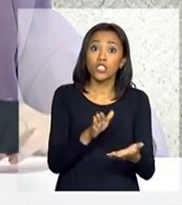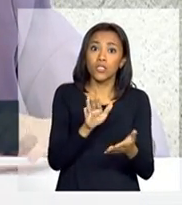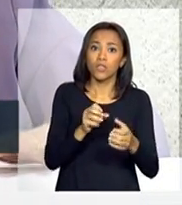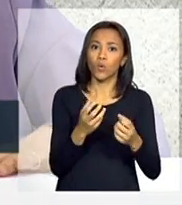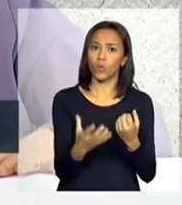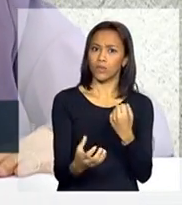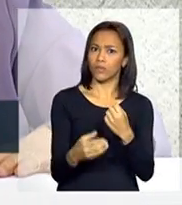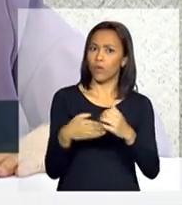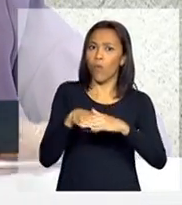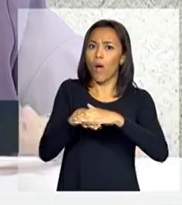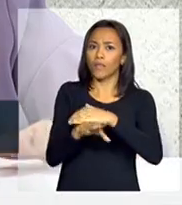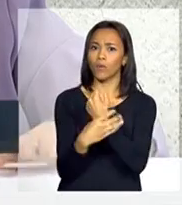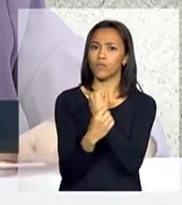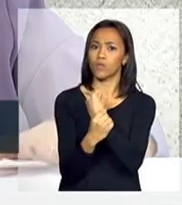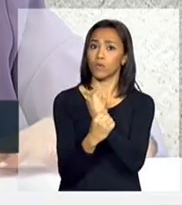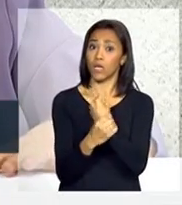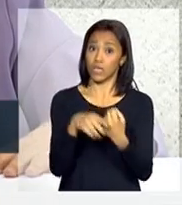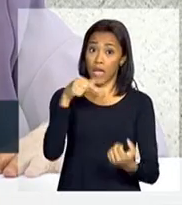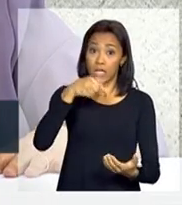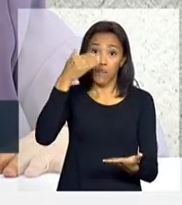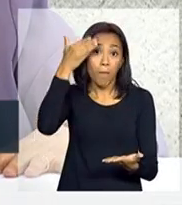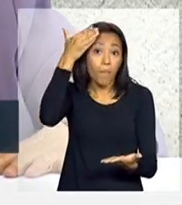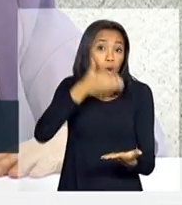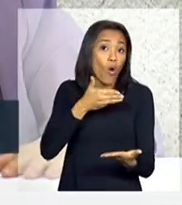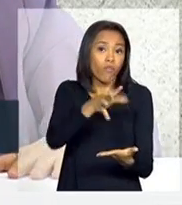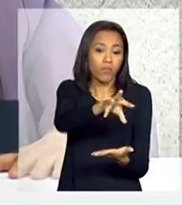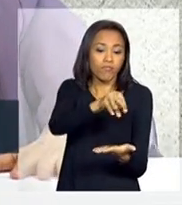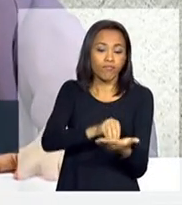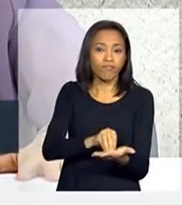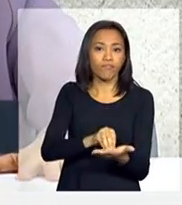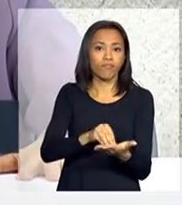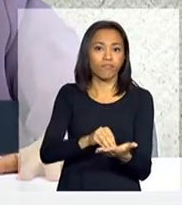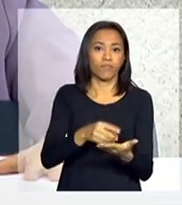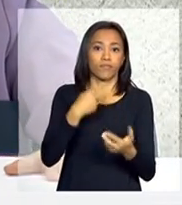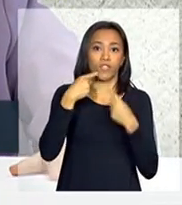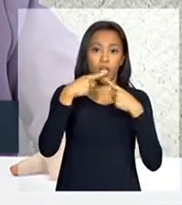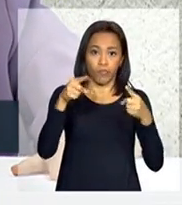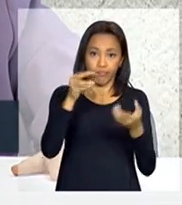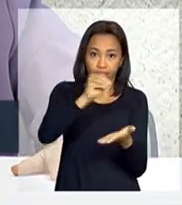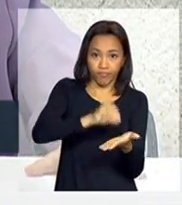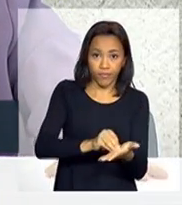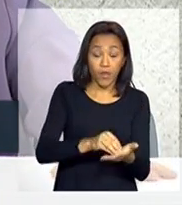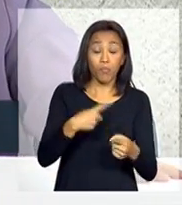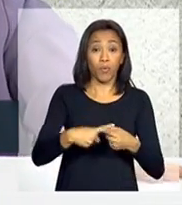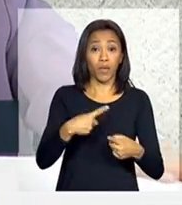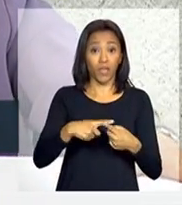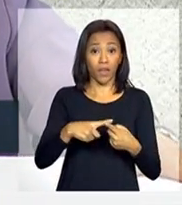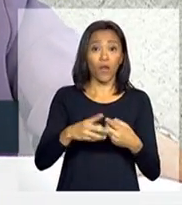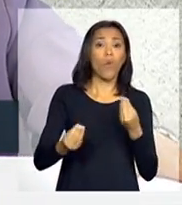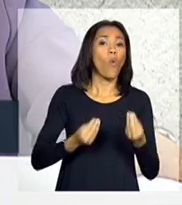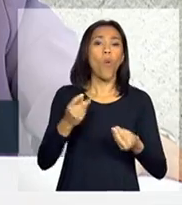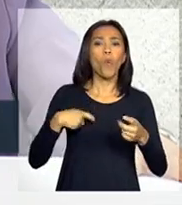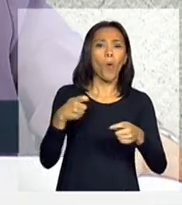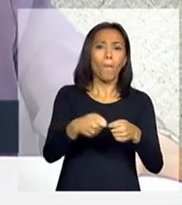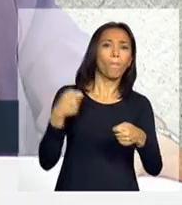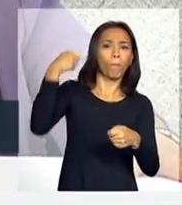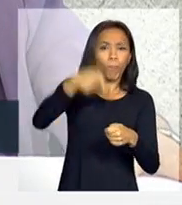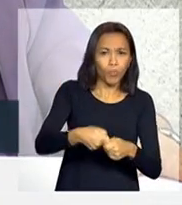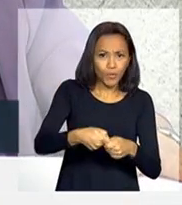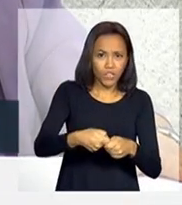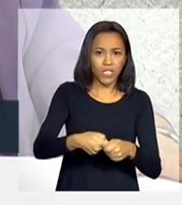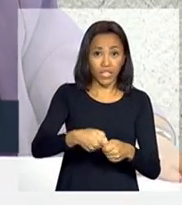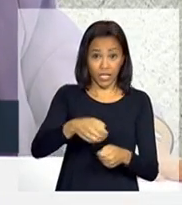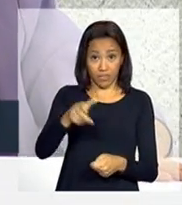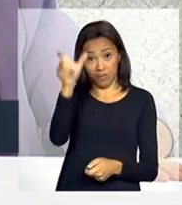Porque não há possibilidade nenhuma de punir o agressor, no